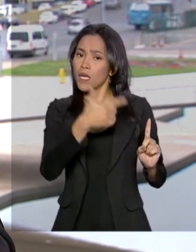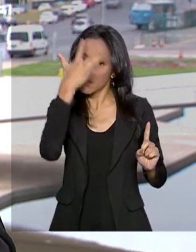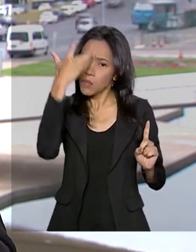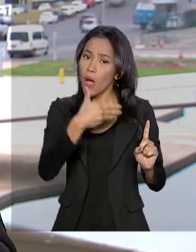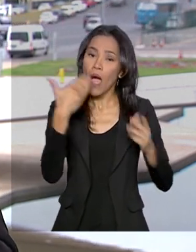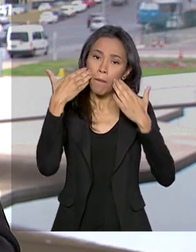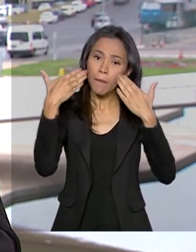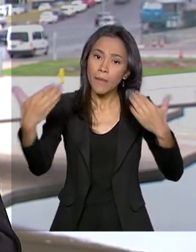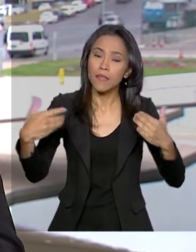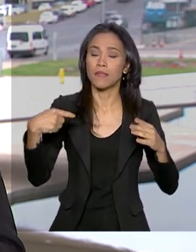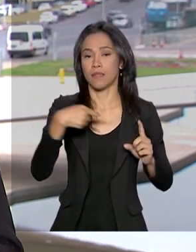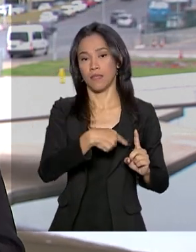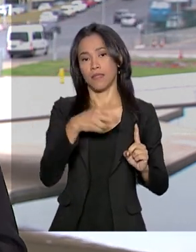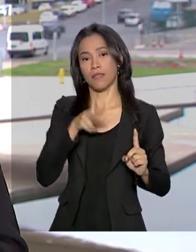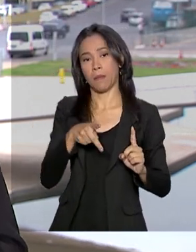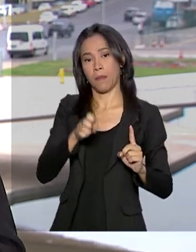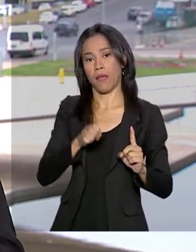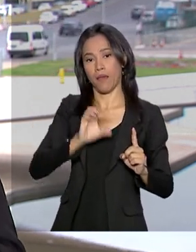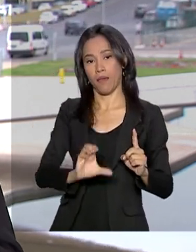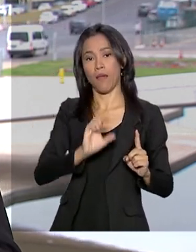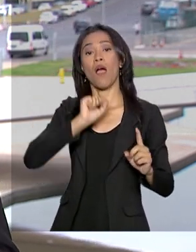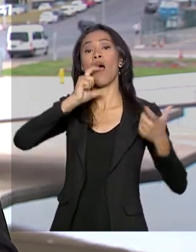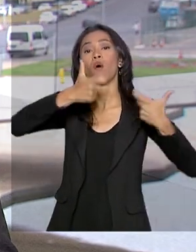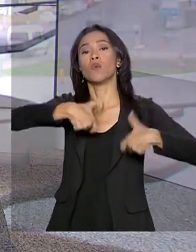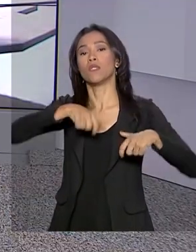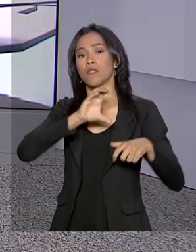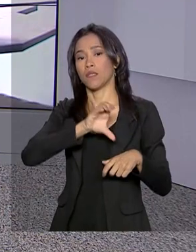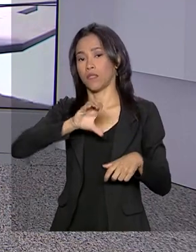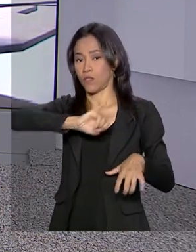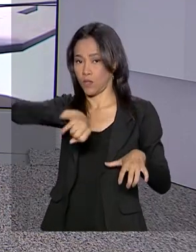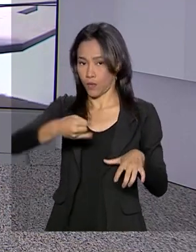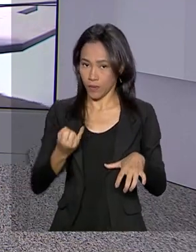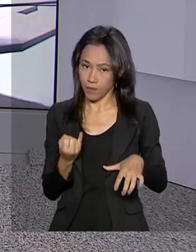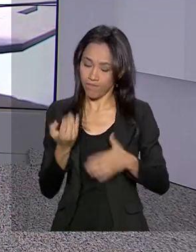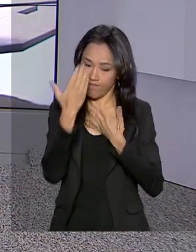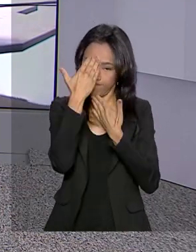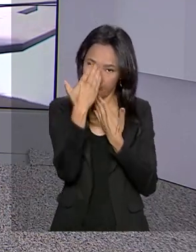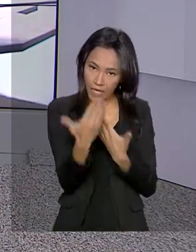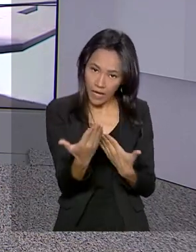sobre essa PEC na CCJ. Renata. Muito obrigada Glauco pelas suas informações.